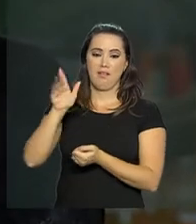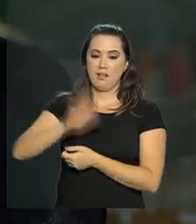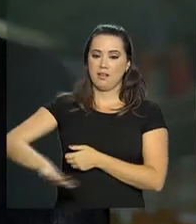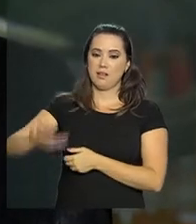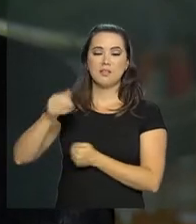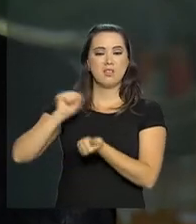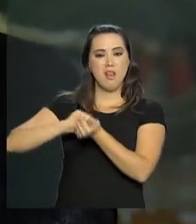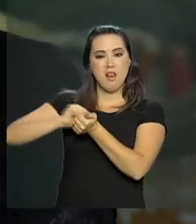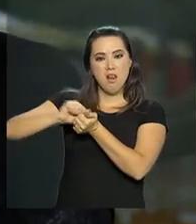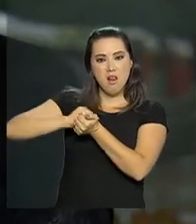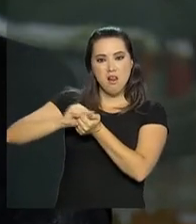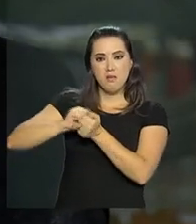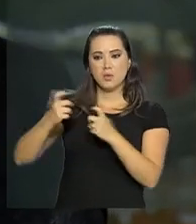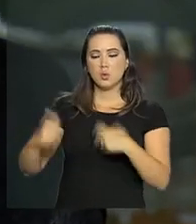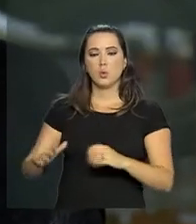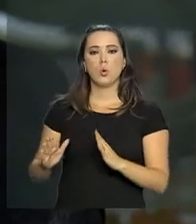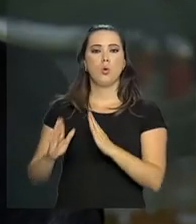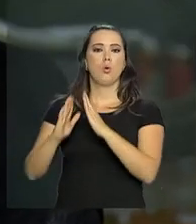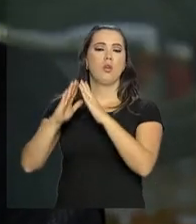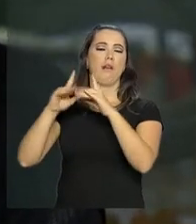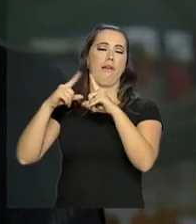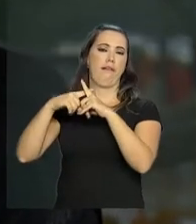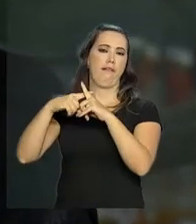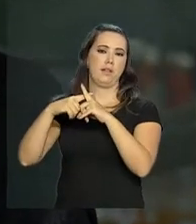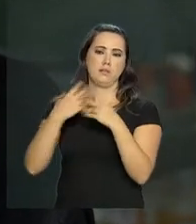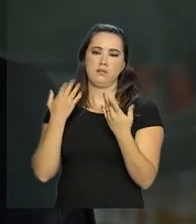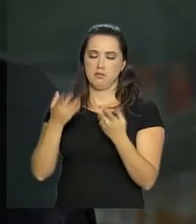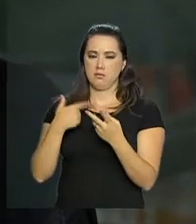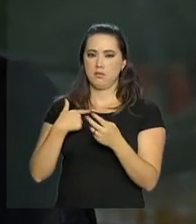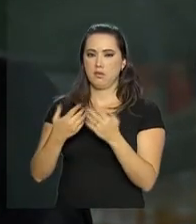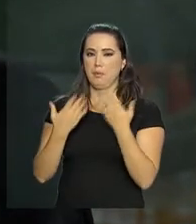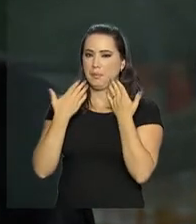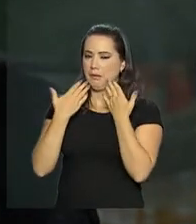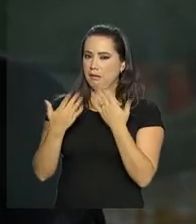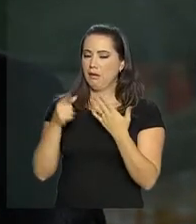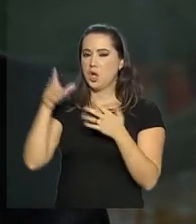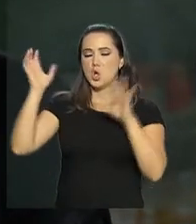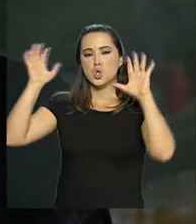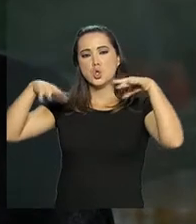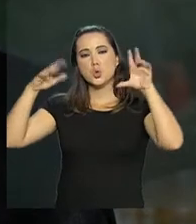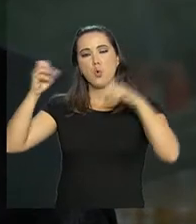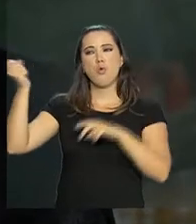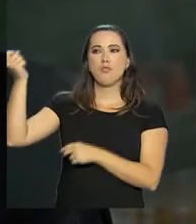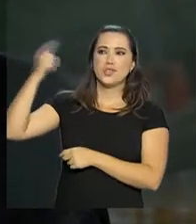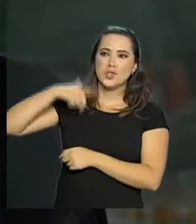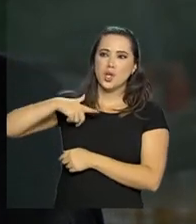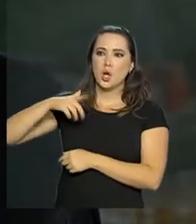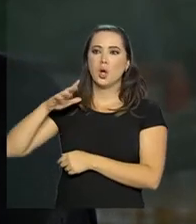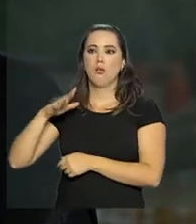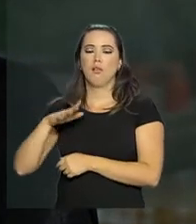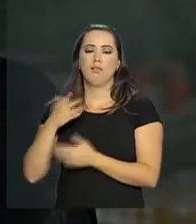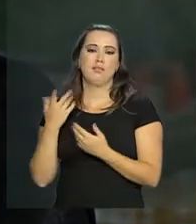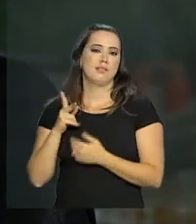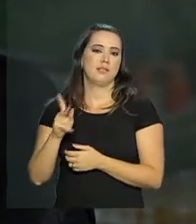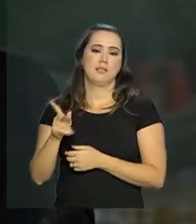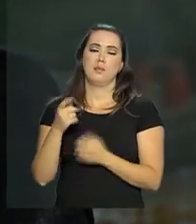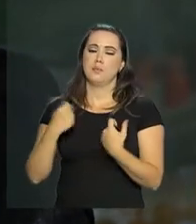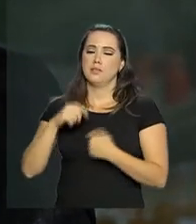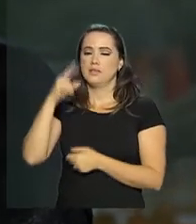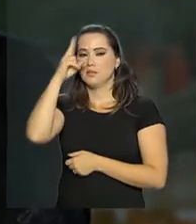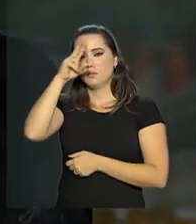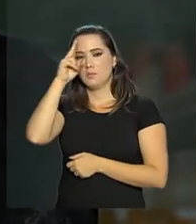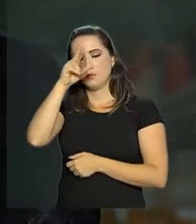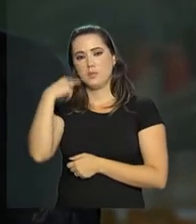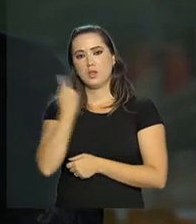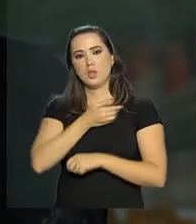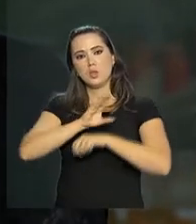realizando. Há também riscos relacionados à exposição, à chuva, ao sol. E a gente precisa sempre lembrar que